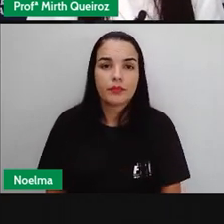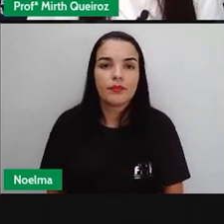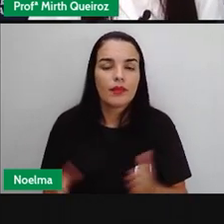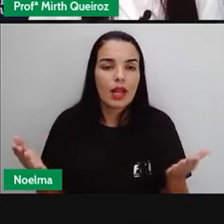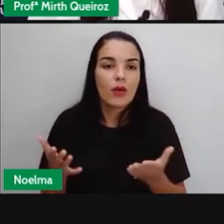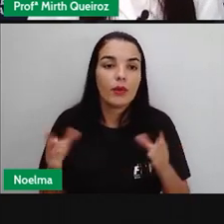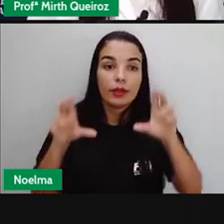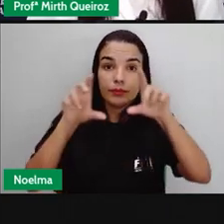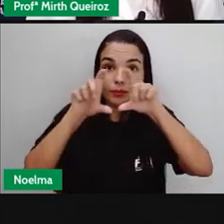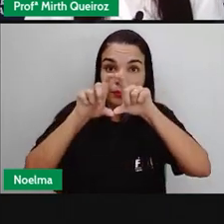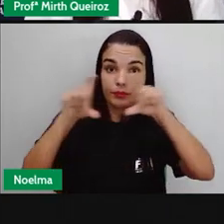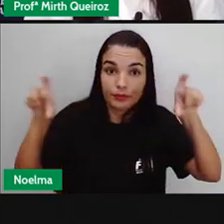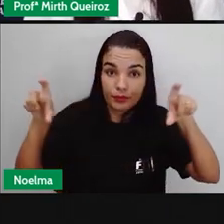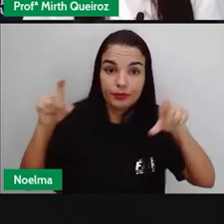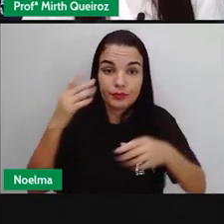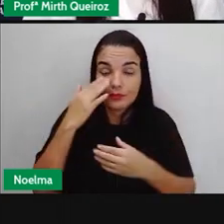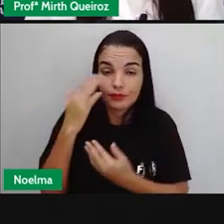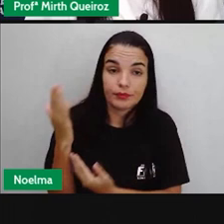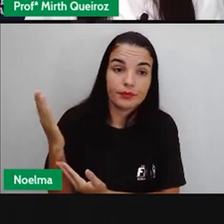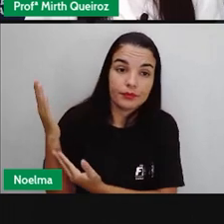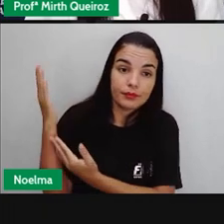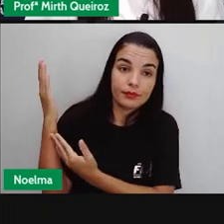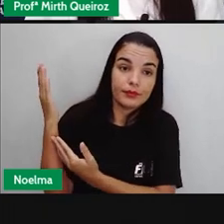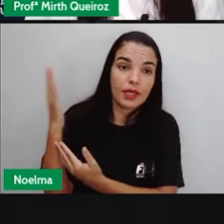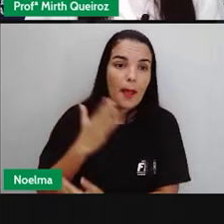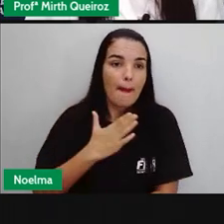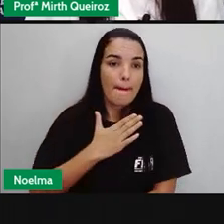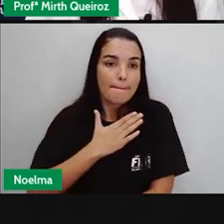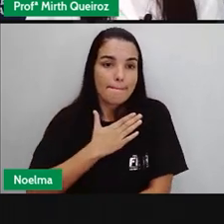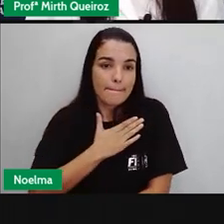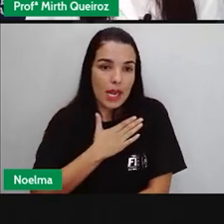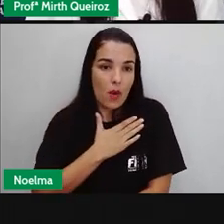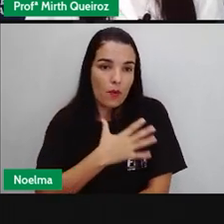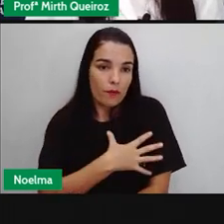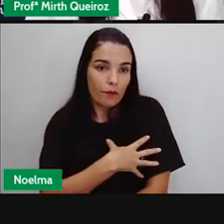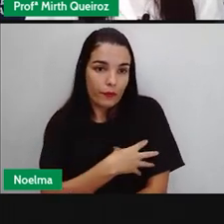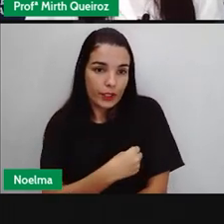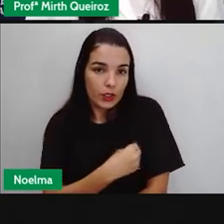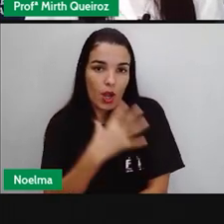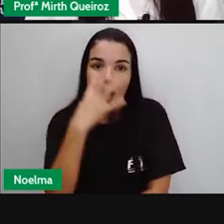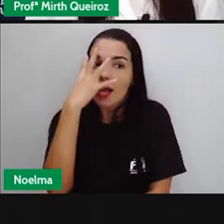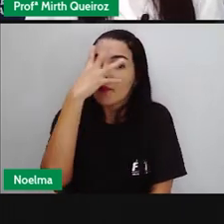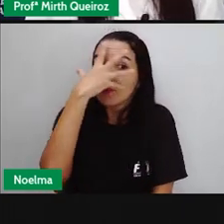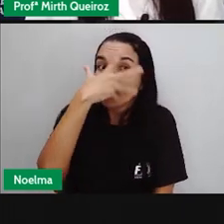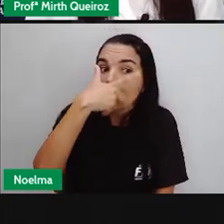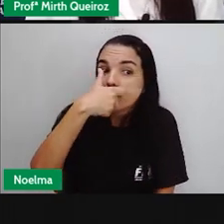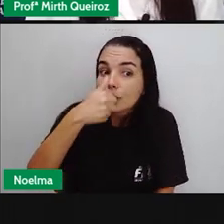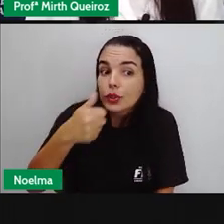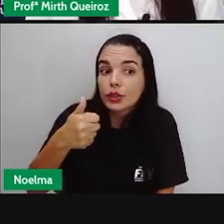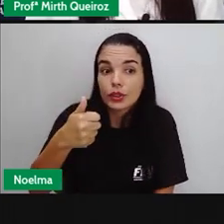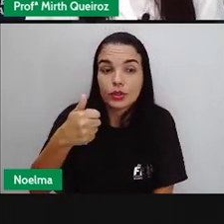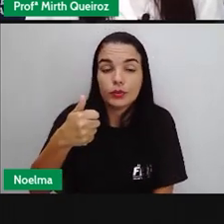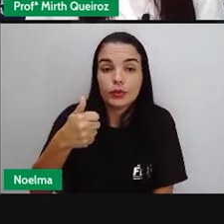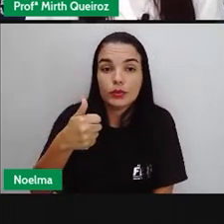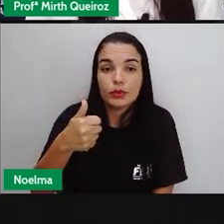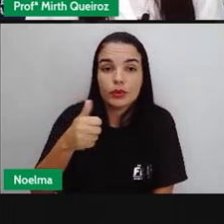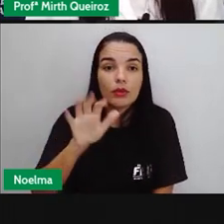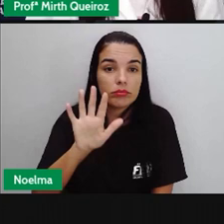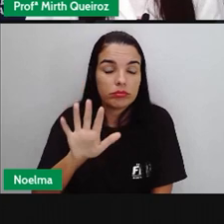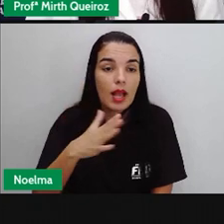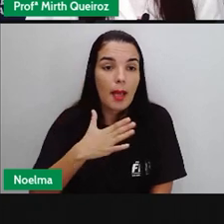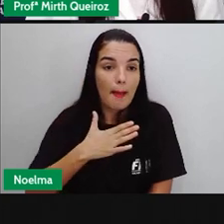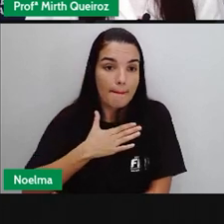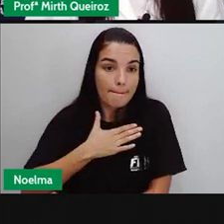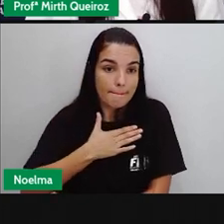Veja a frase a seguir. Meu filho é bonito. Nós temos meu, que é o pronome. Filho é o substantivo. É